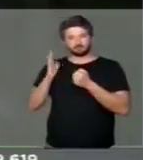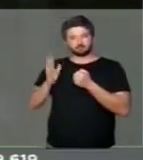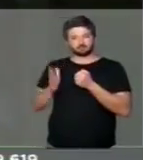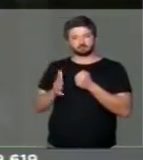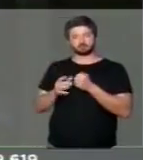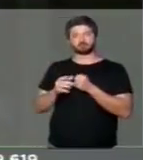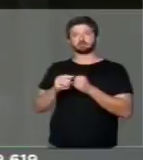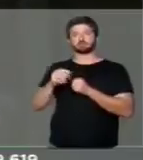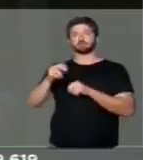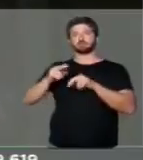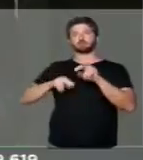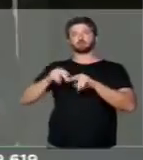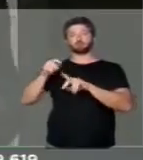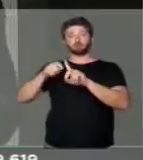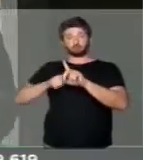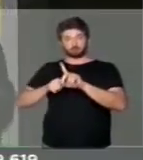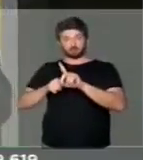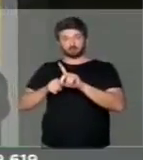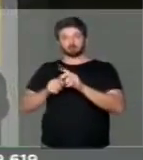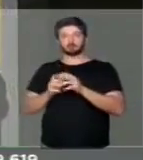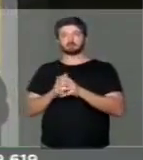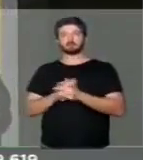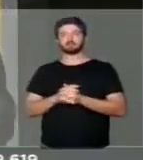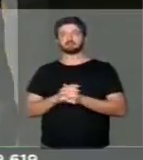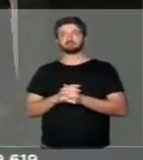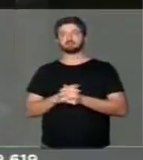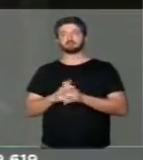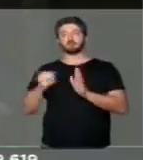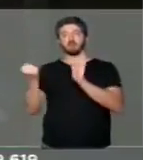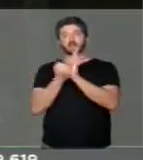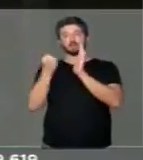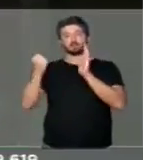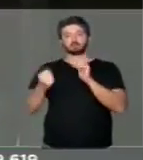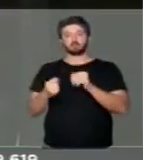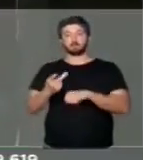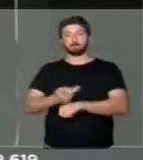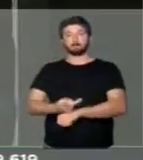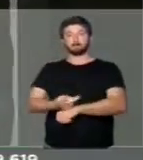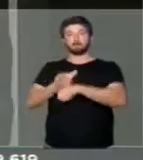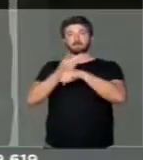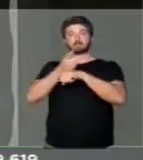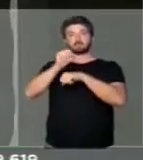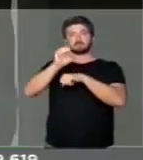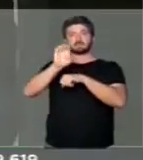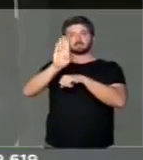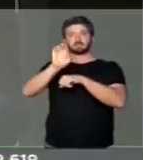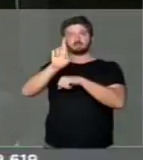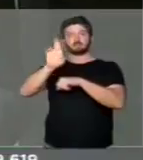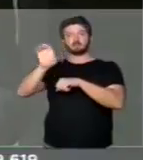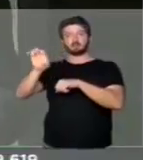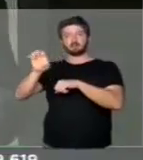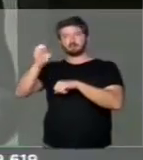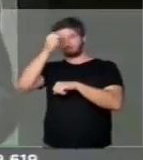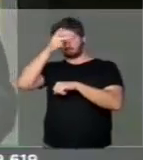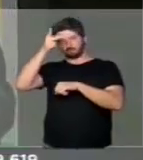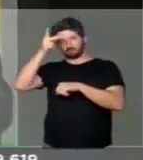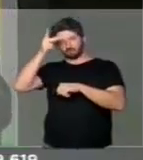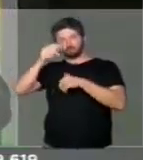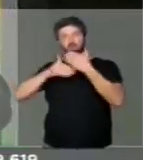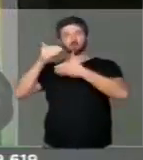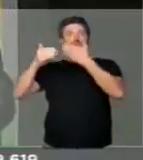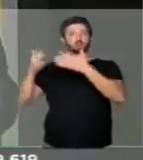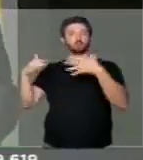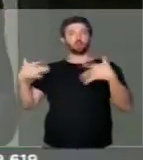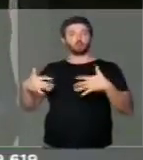mês de junho, ou melhor, neste mês de junho, o selo de prêmio SEBRAE Prefeito Empreendedor 2016